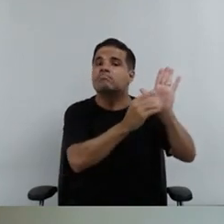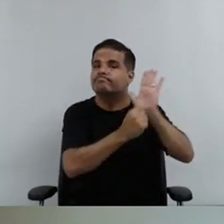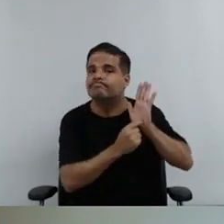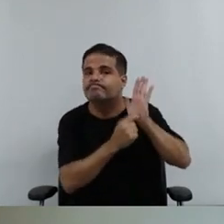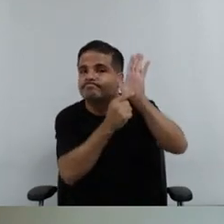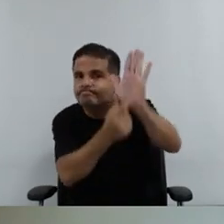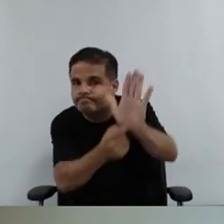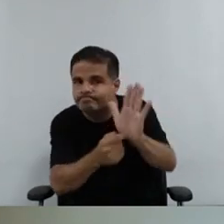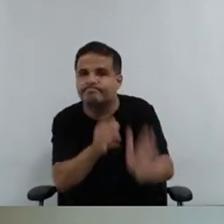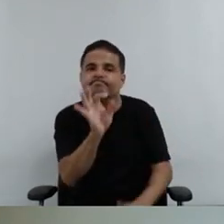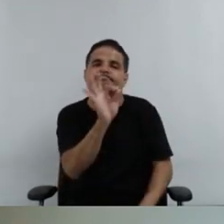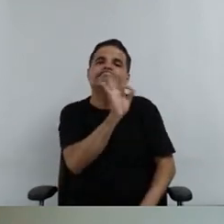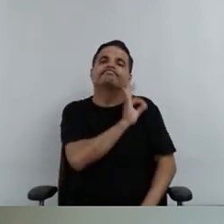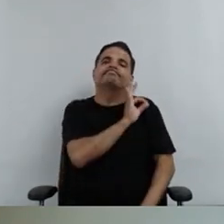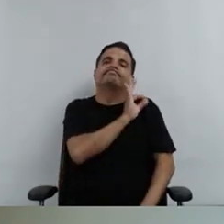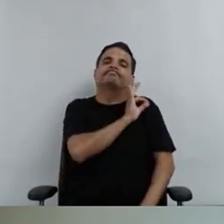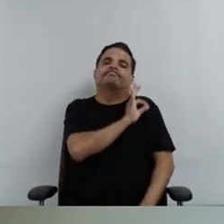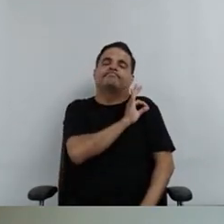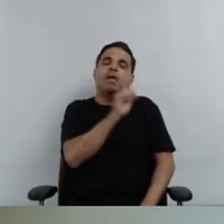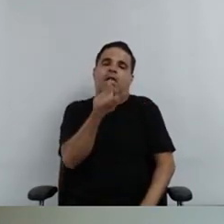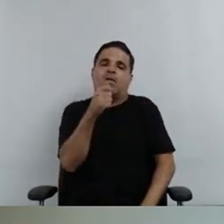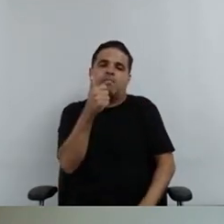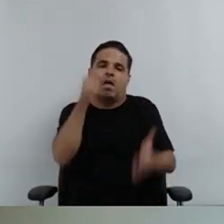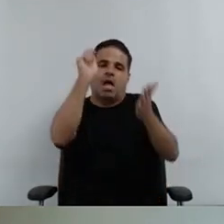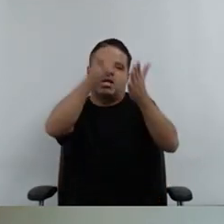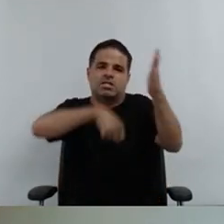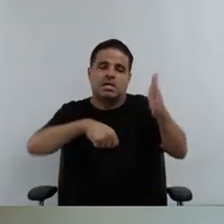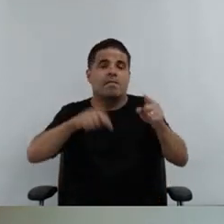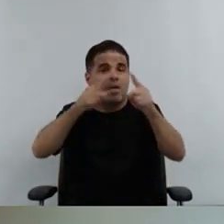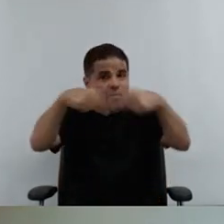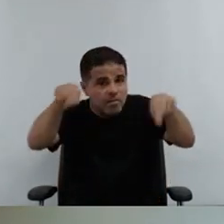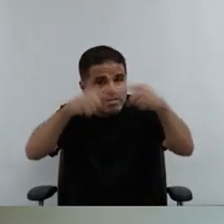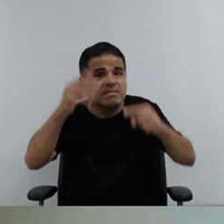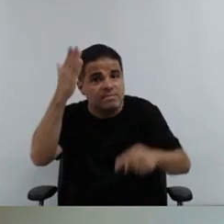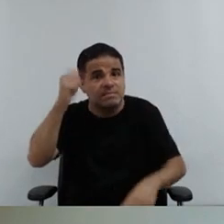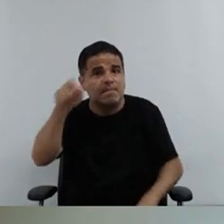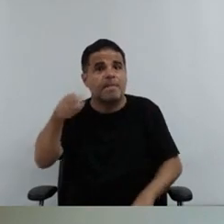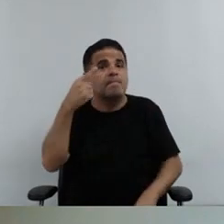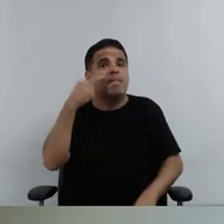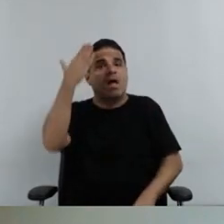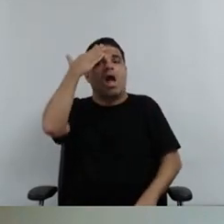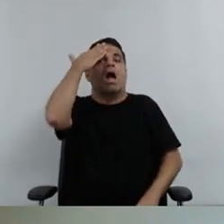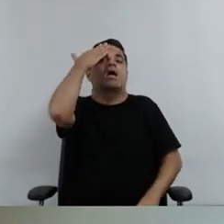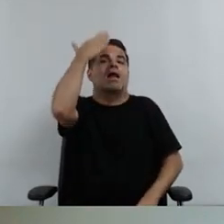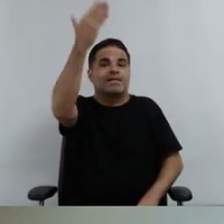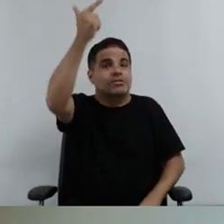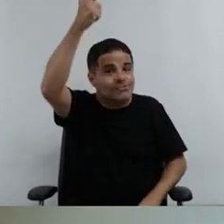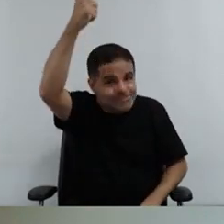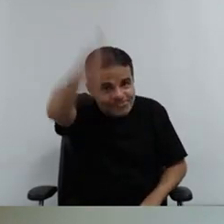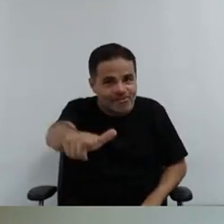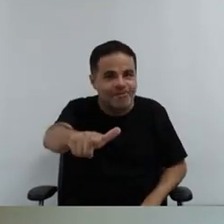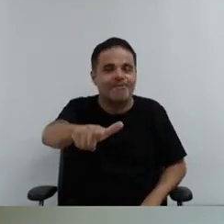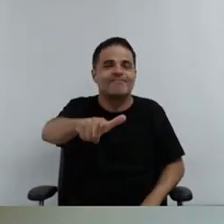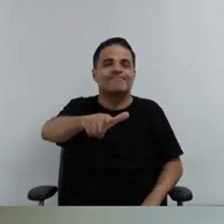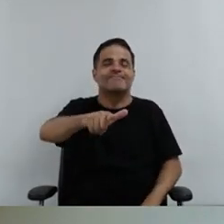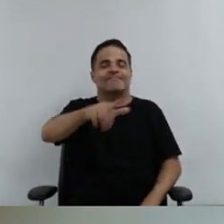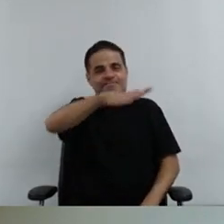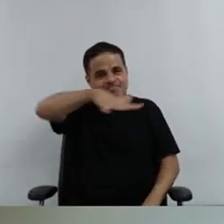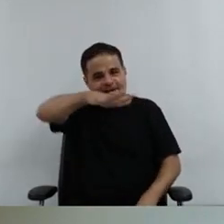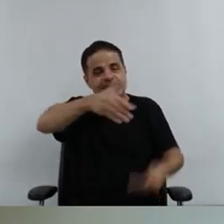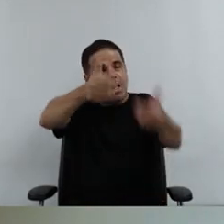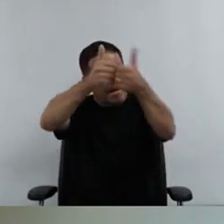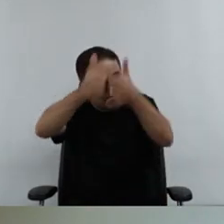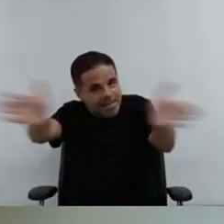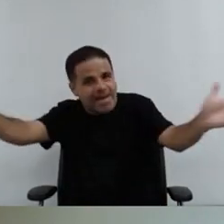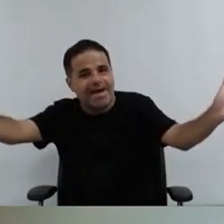policial, enfim, é isso que eu queria deixar registrado, Sr. Presidente, agradecendo mais uma vez esse espaço aberto à